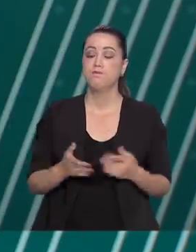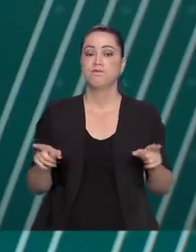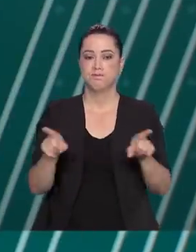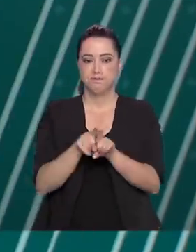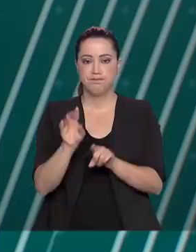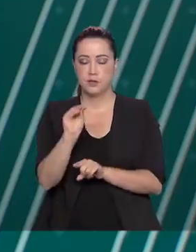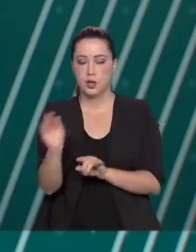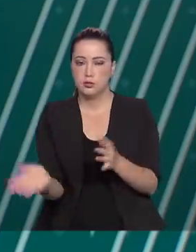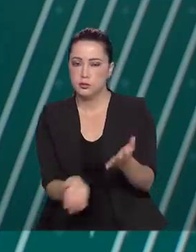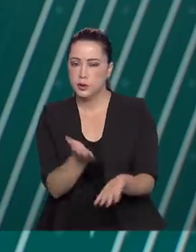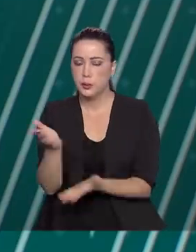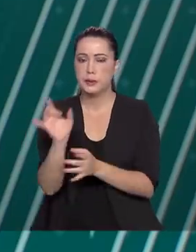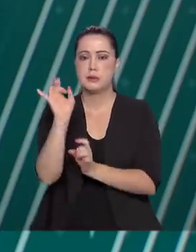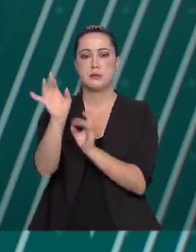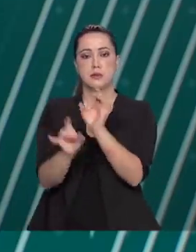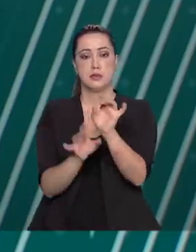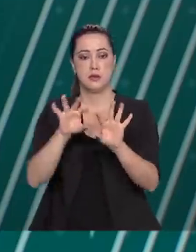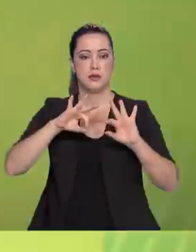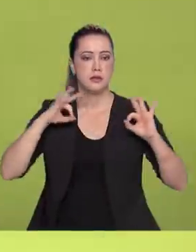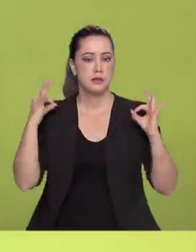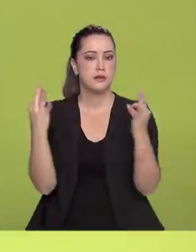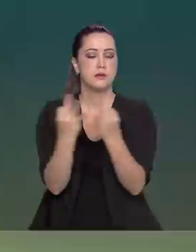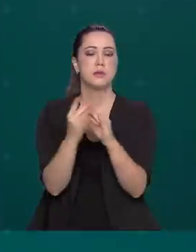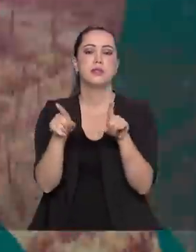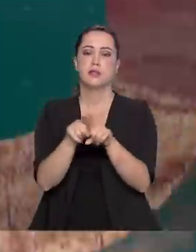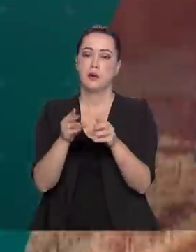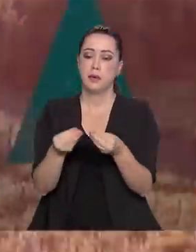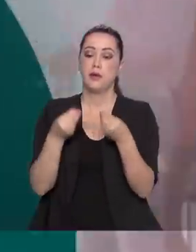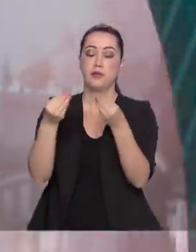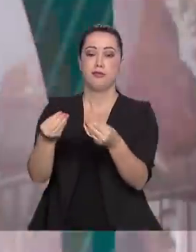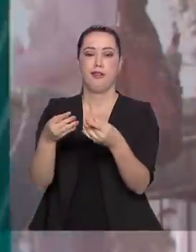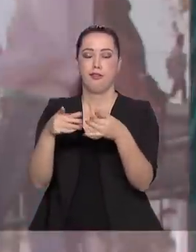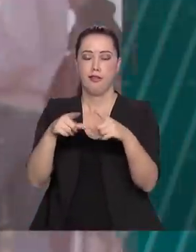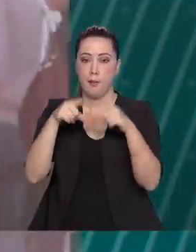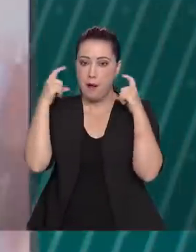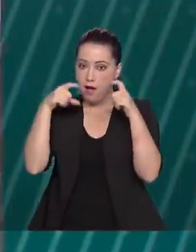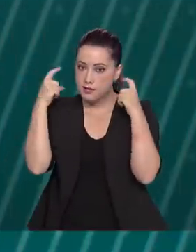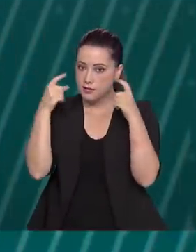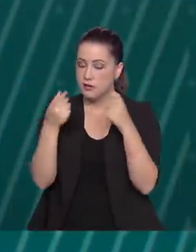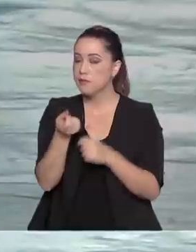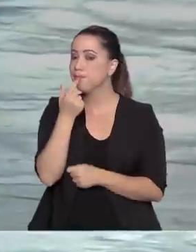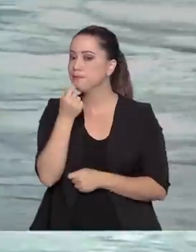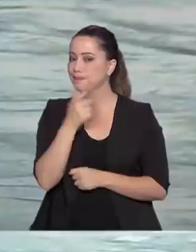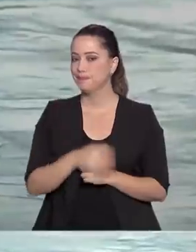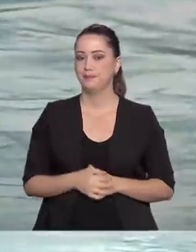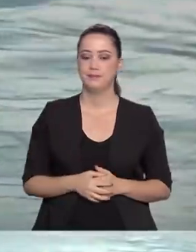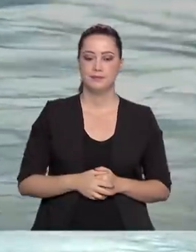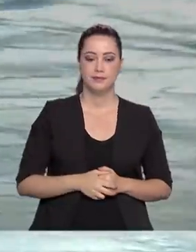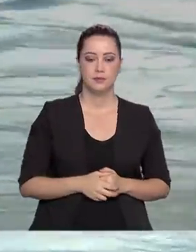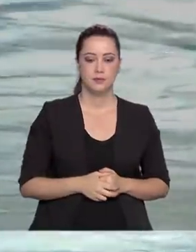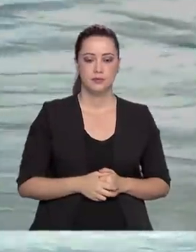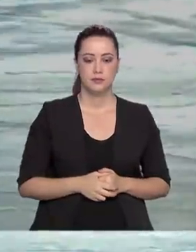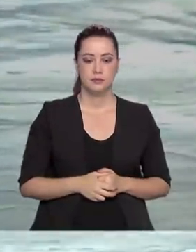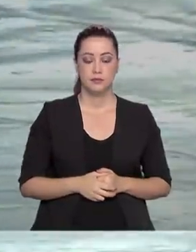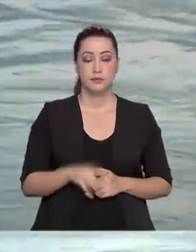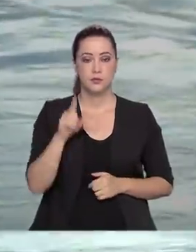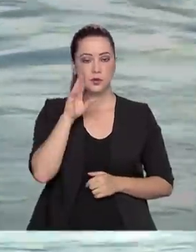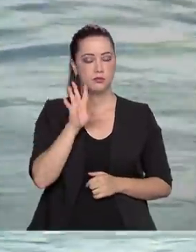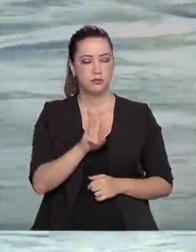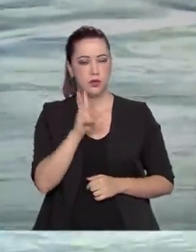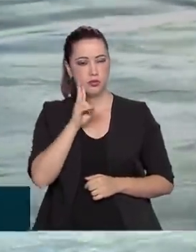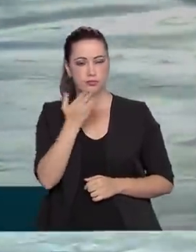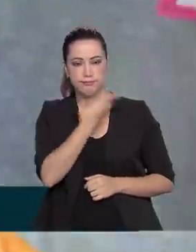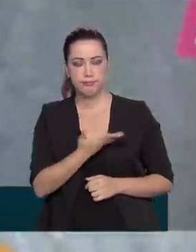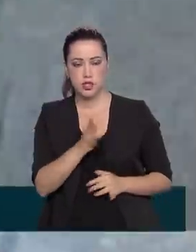Além de atendimento especializado, famílias recebem máscaras e remédios. As margens do rio